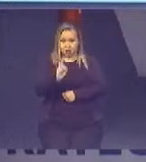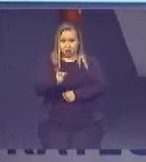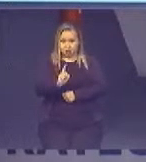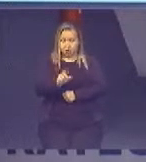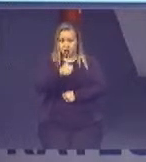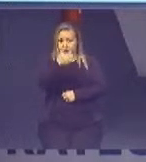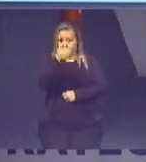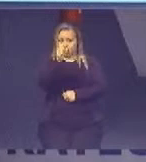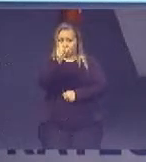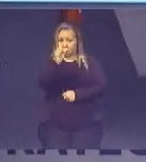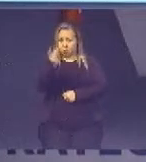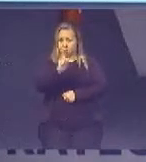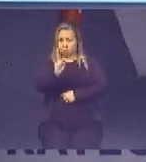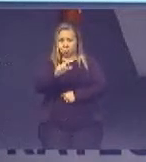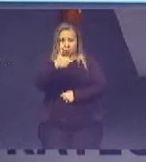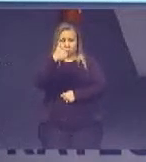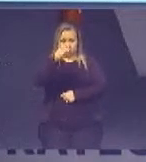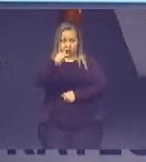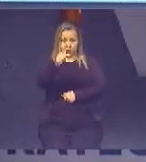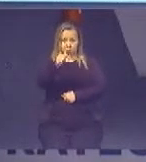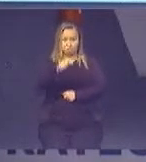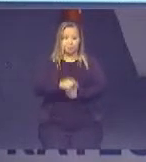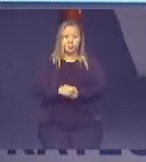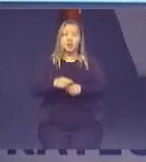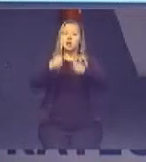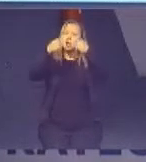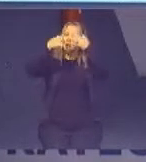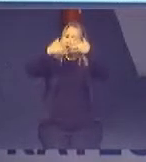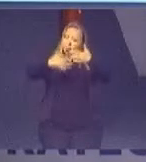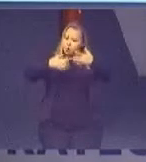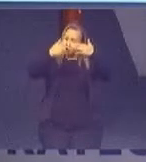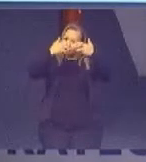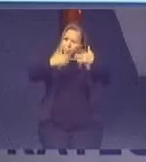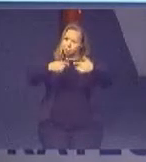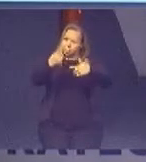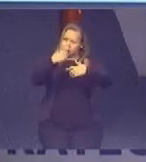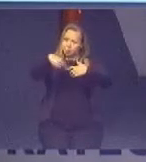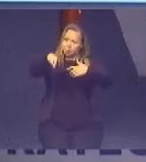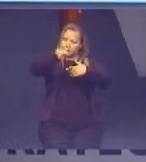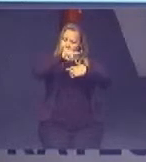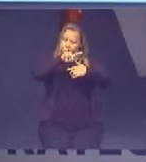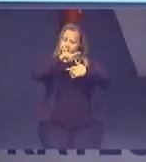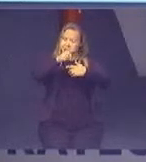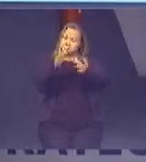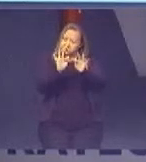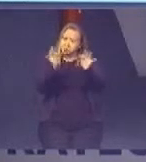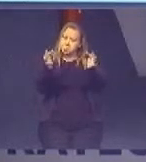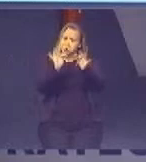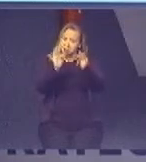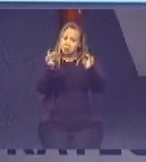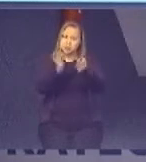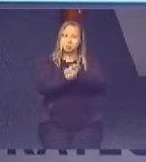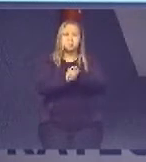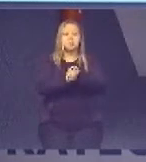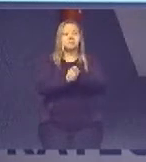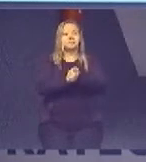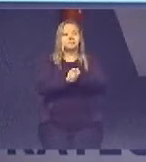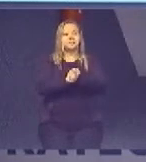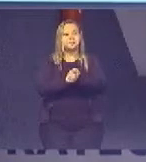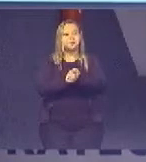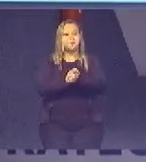16 e na 17. E vou explicar para vocês de uma forma mais simples. Eu vou